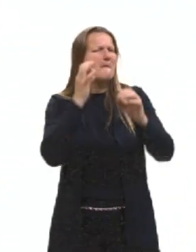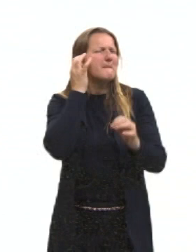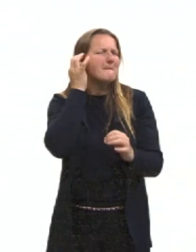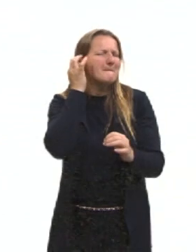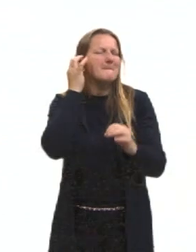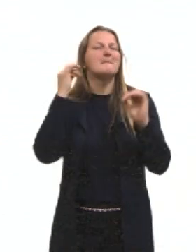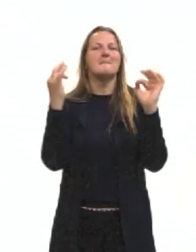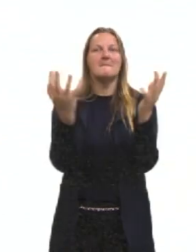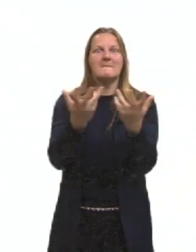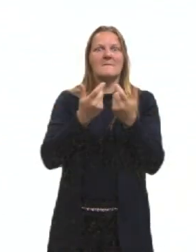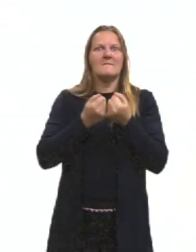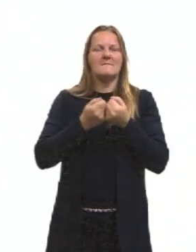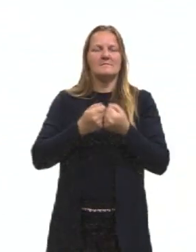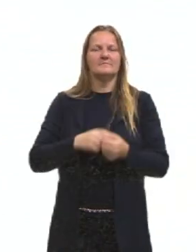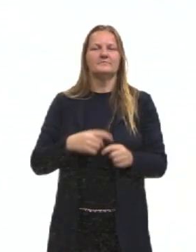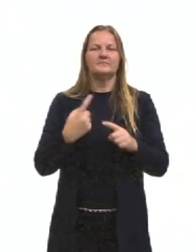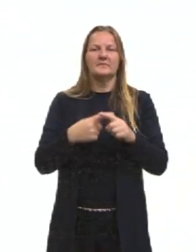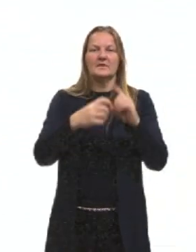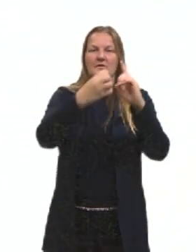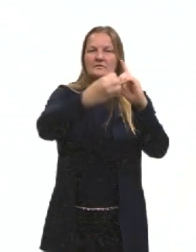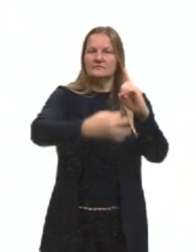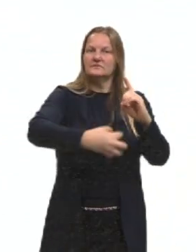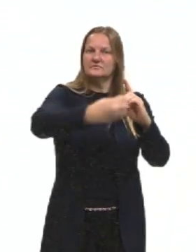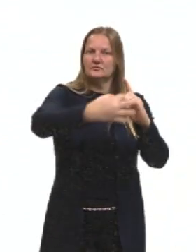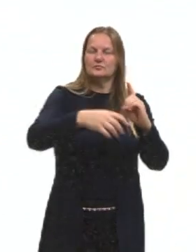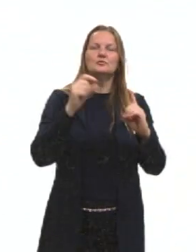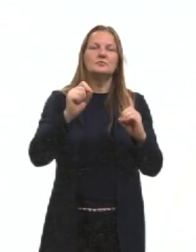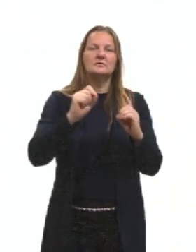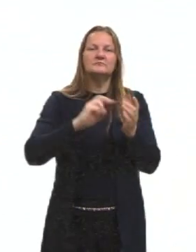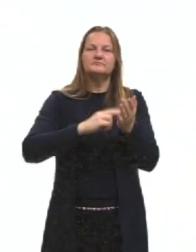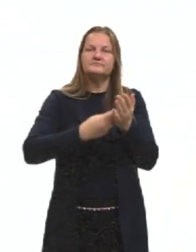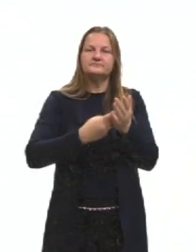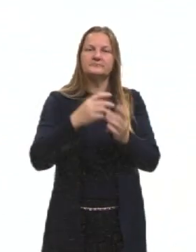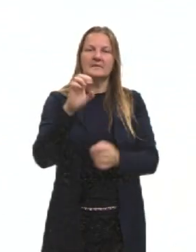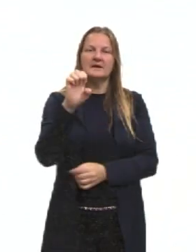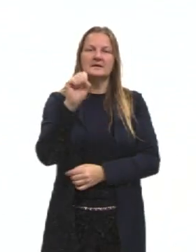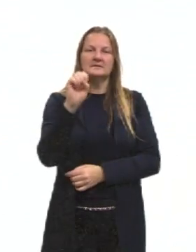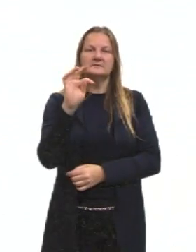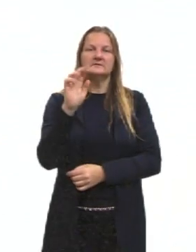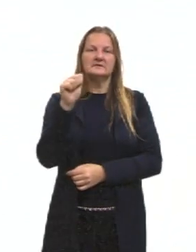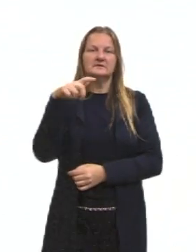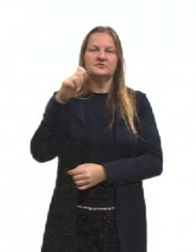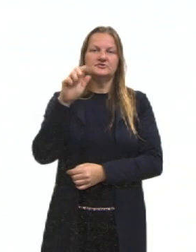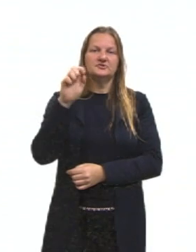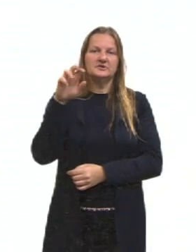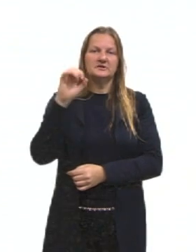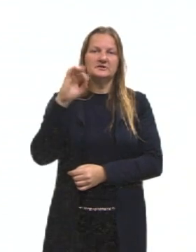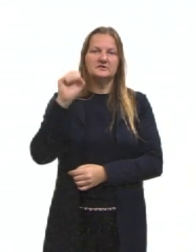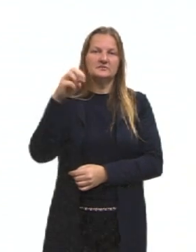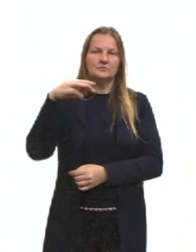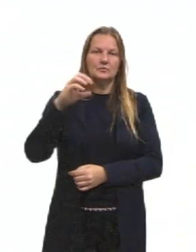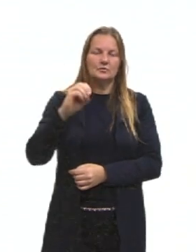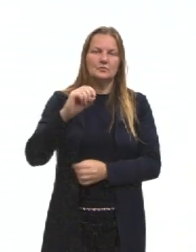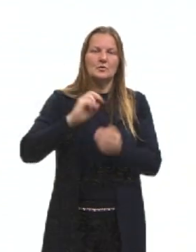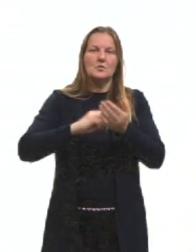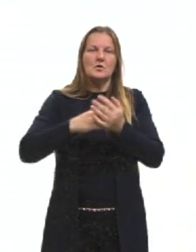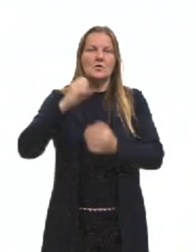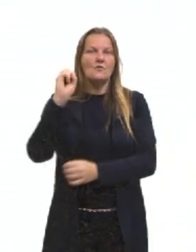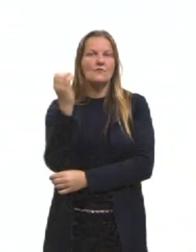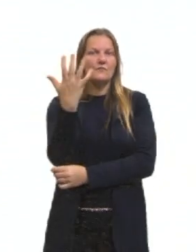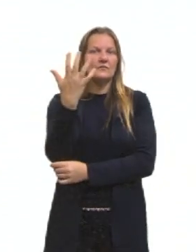E vamos lá, por definição, então, o que é estrangeirismo? Estrangeirismo significa um fenômeno